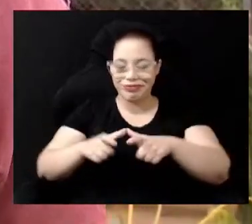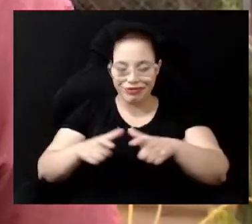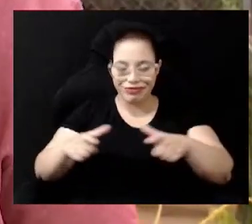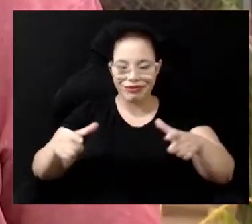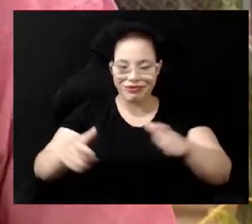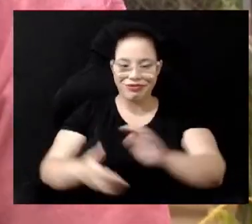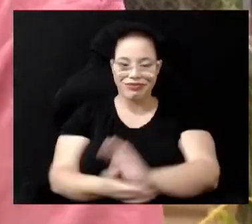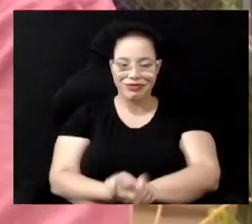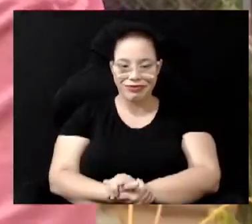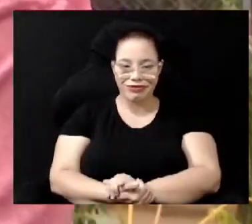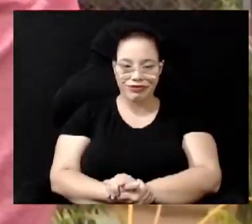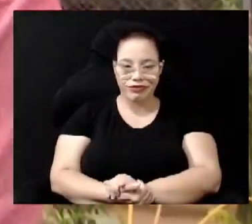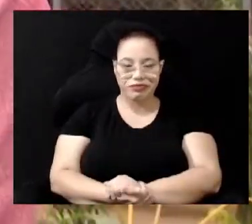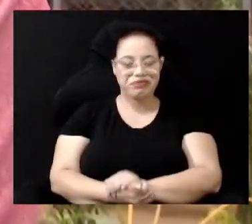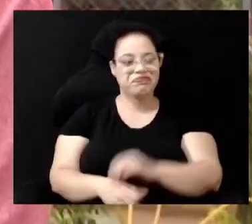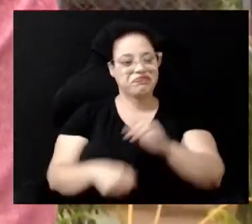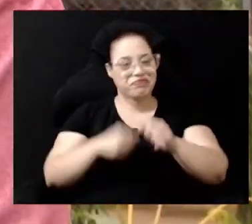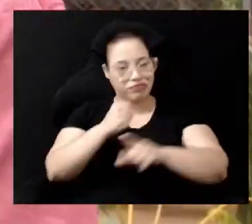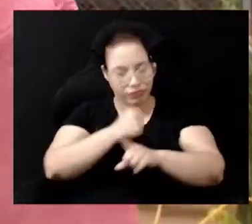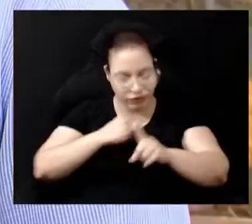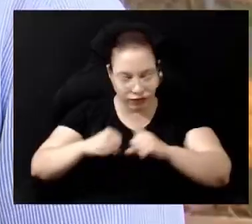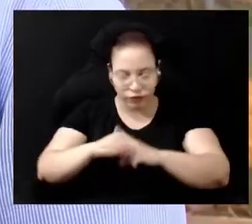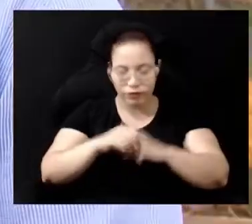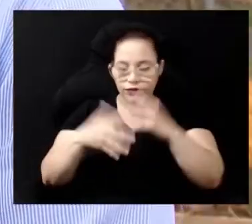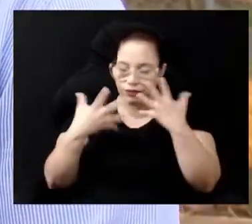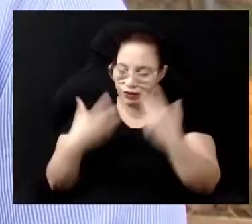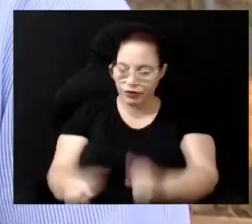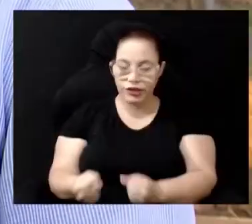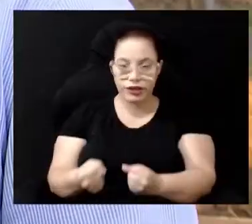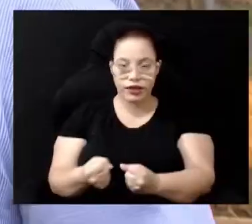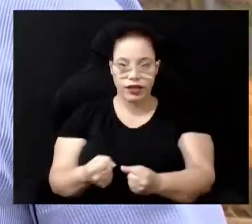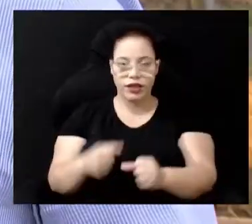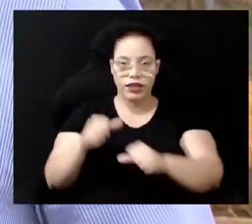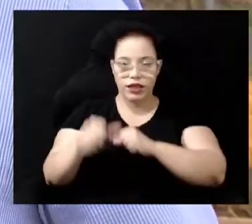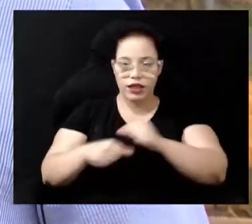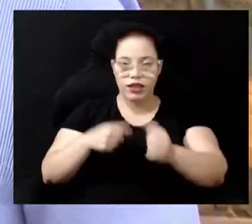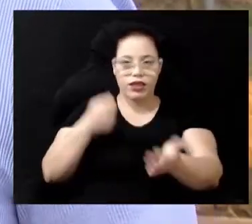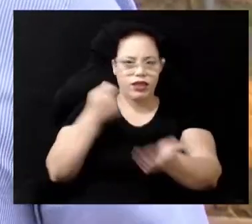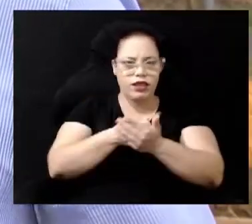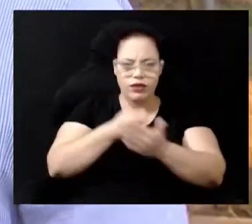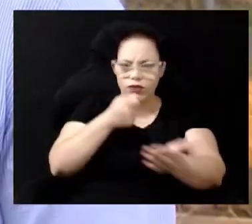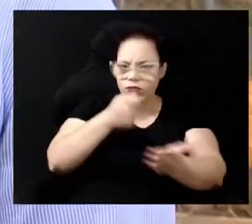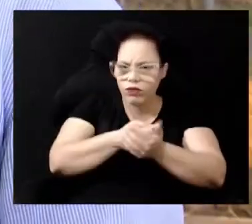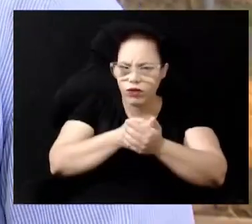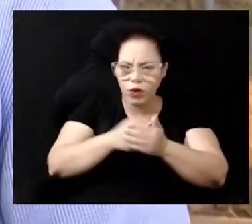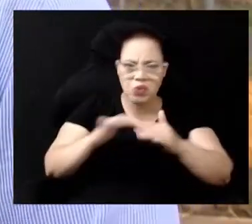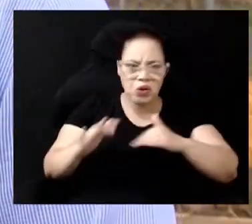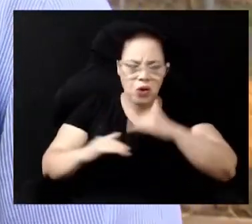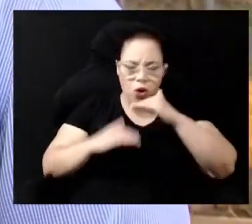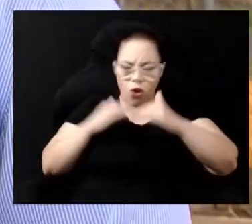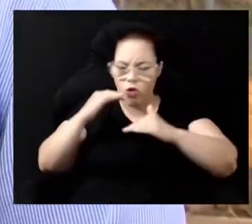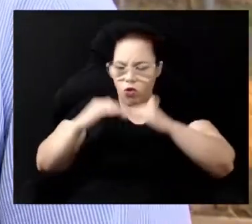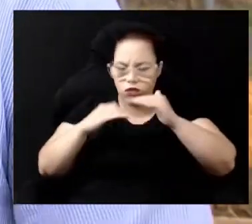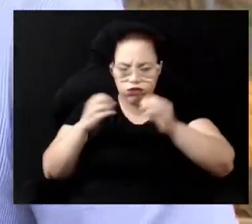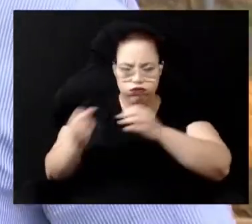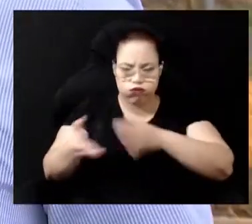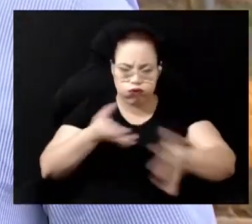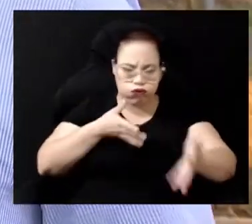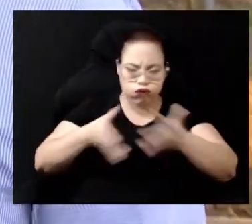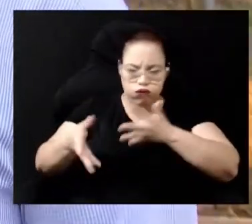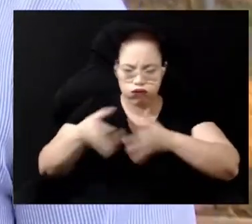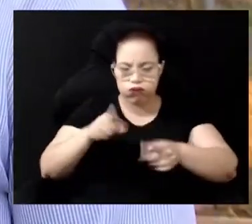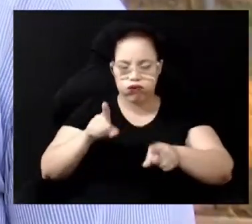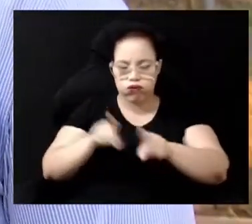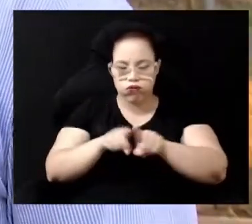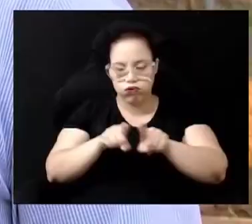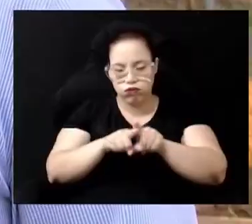sociais E ganhos também para o recurso hídrico Pretendemos potencializar as organizações locais também Então tem uma série